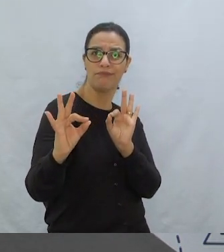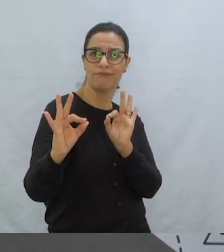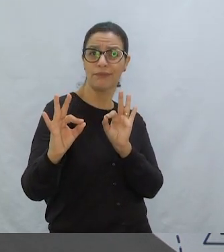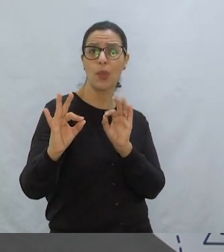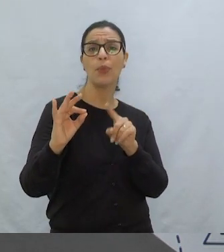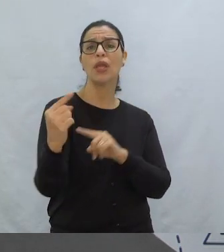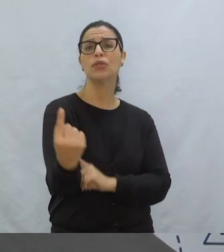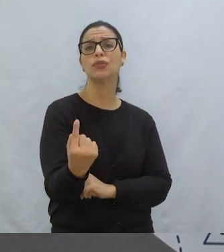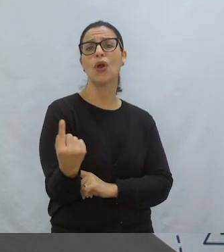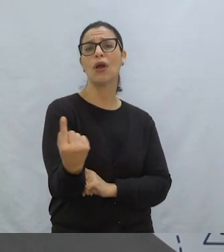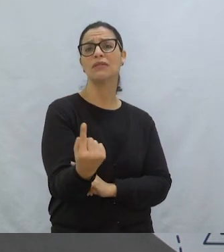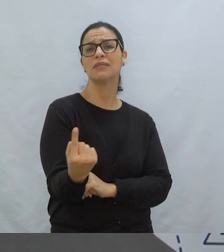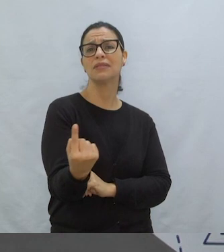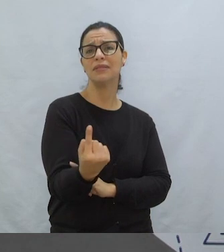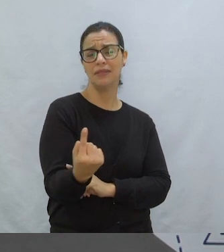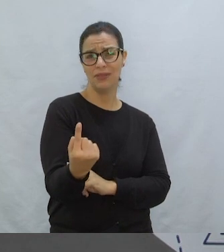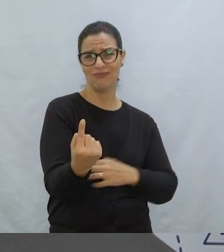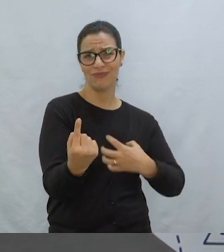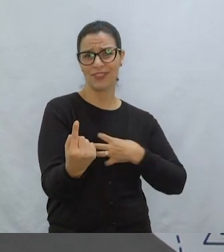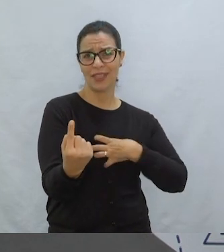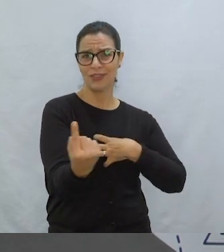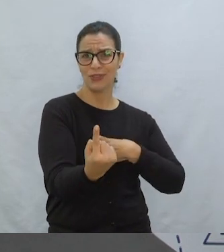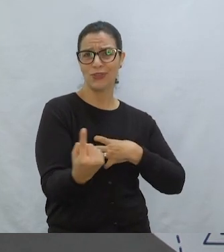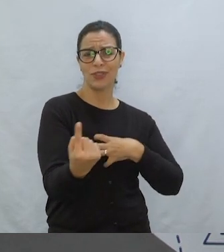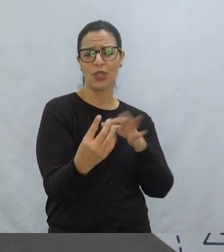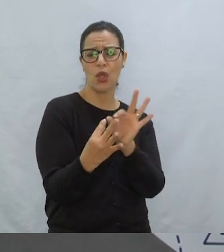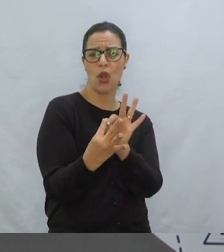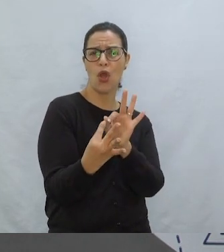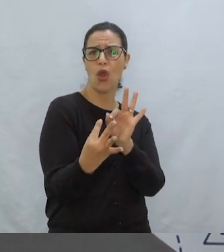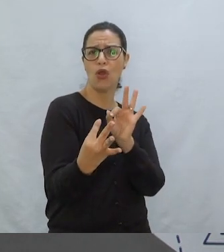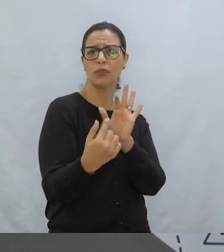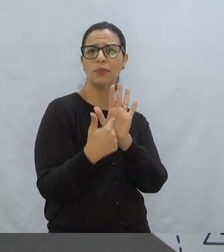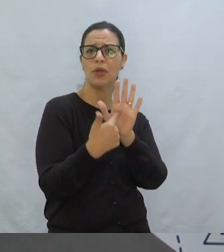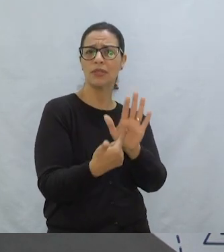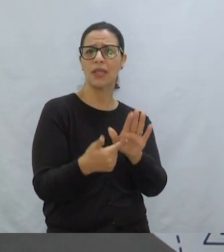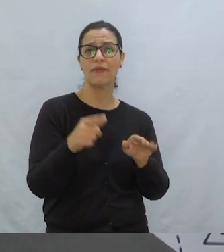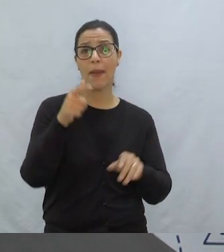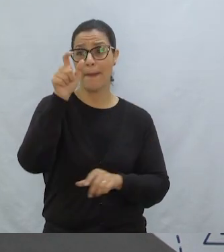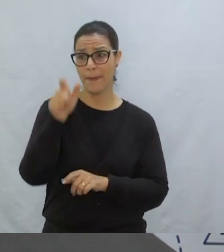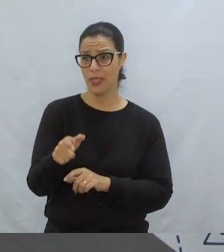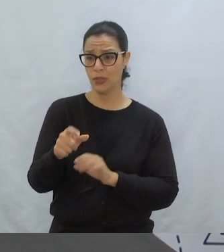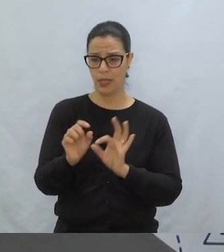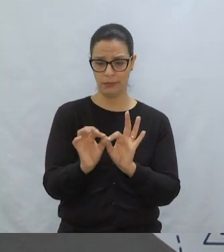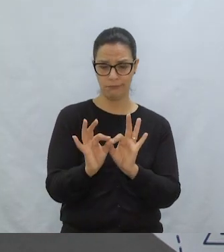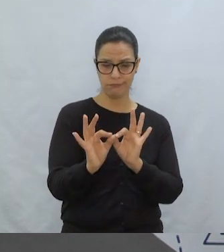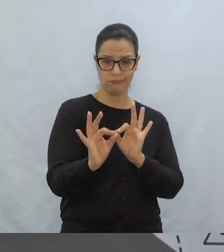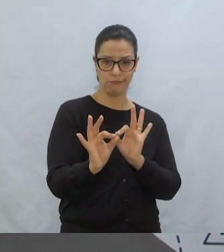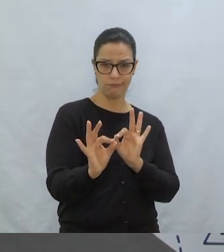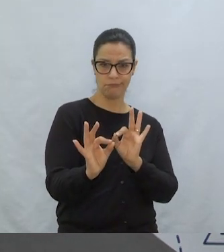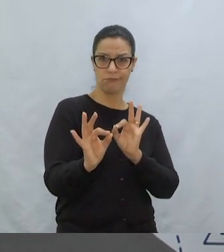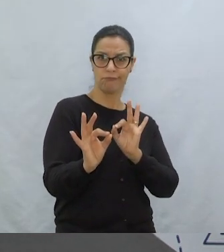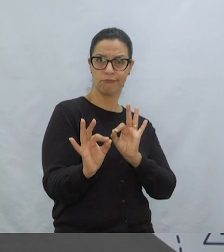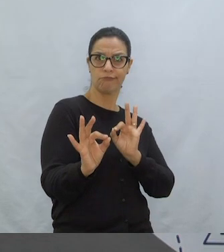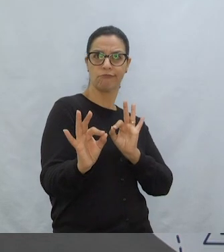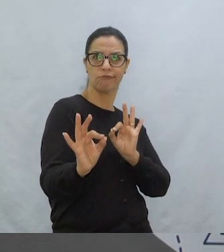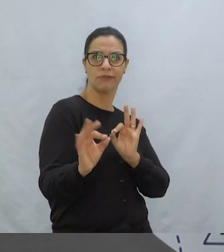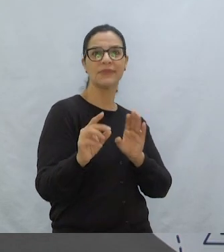Então, é porque o lobo estava se sentindo solitário Cada vez que ele aparecia Que aparecia um personagem